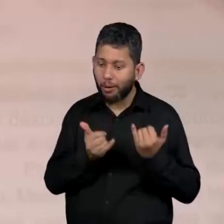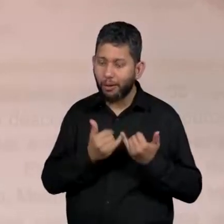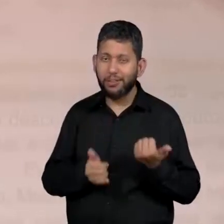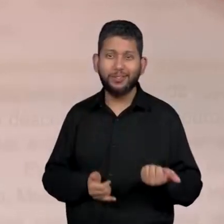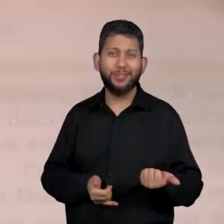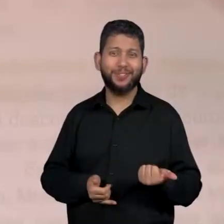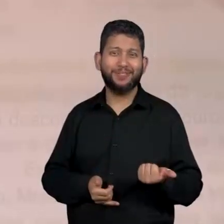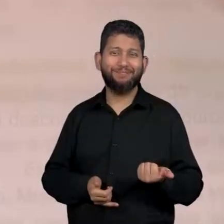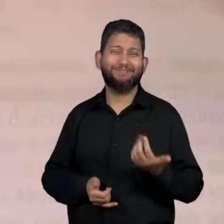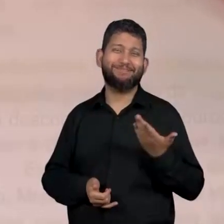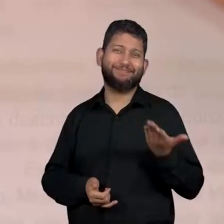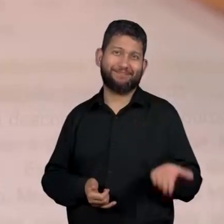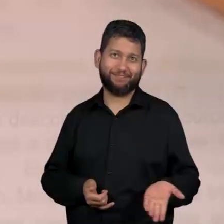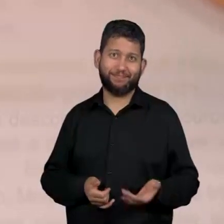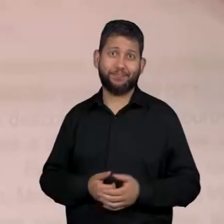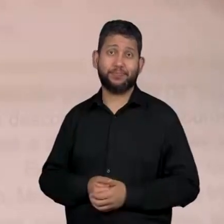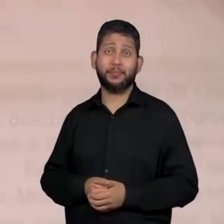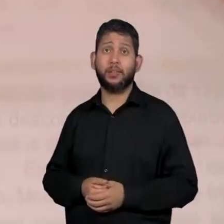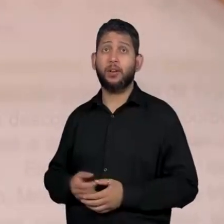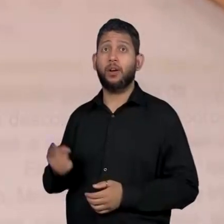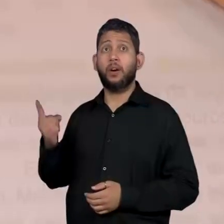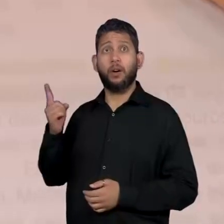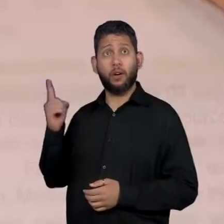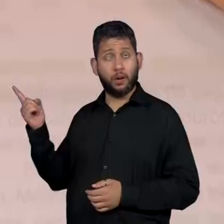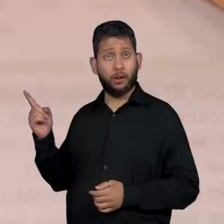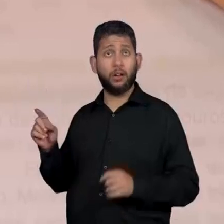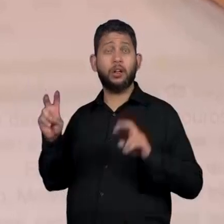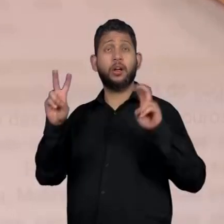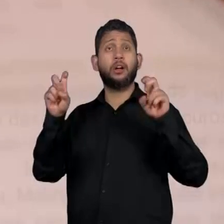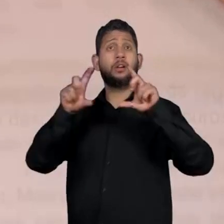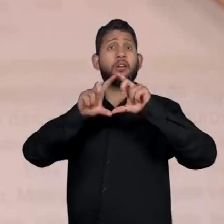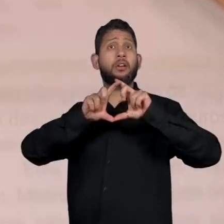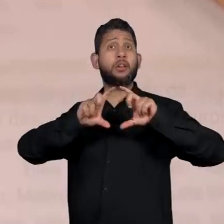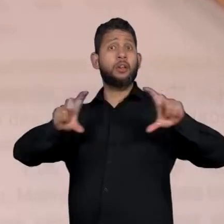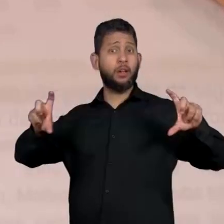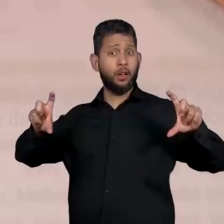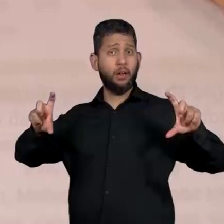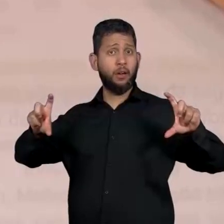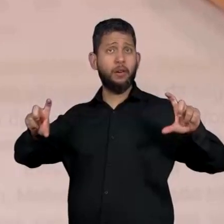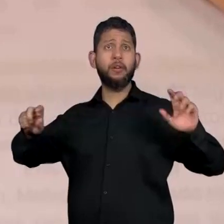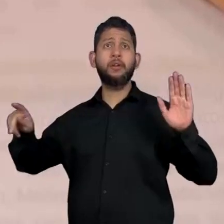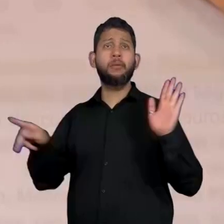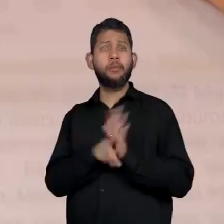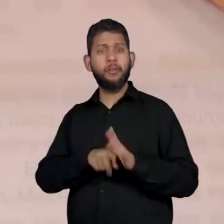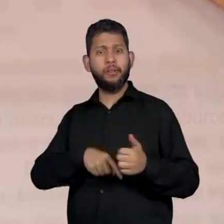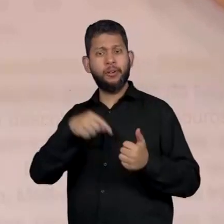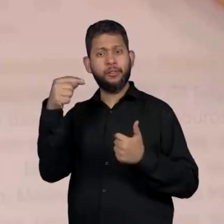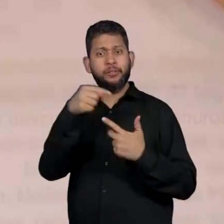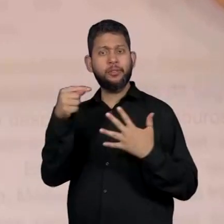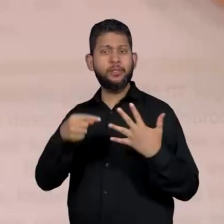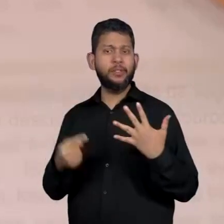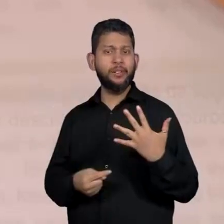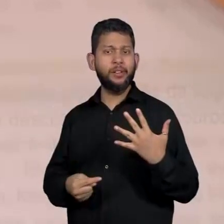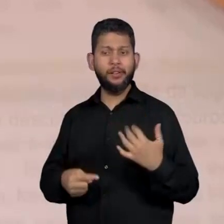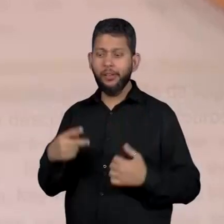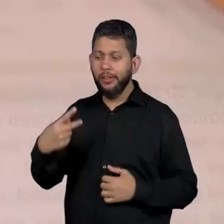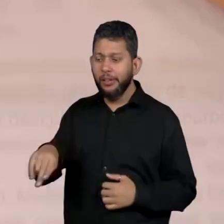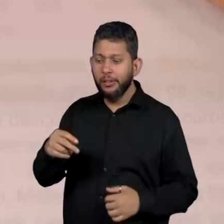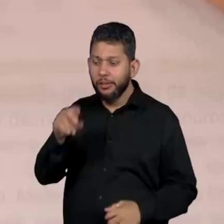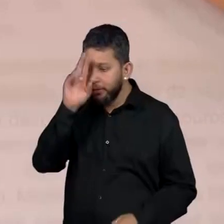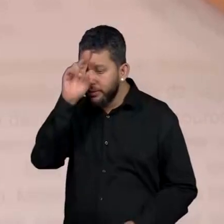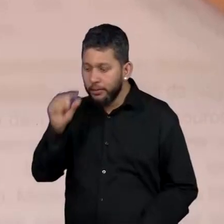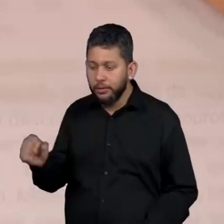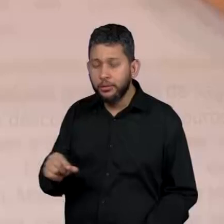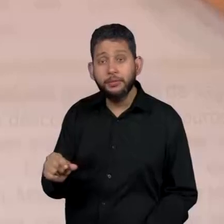Porque se eu estou no nome, no título, colocando as características físicas, automaticamente essas